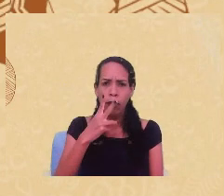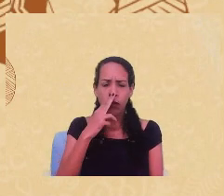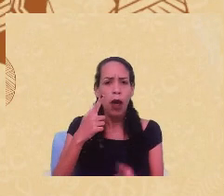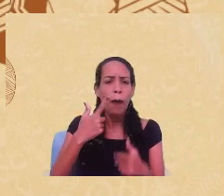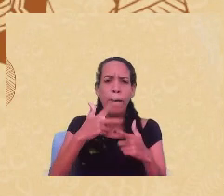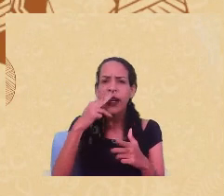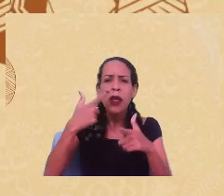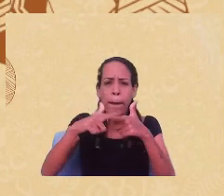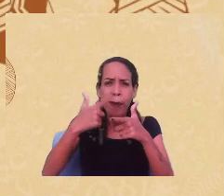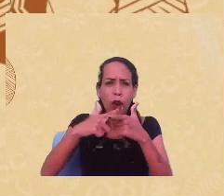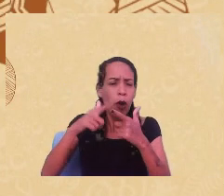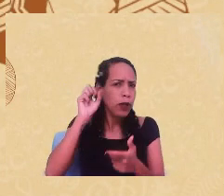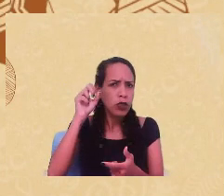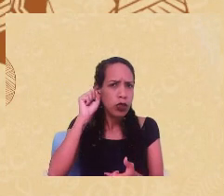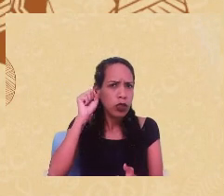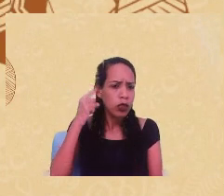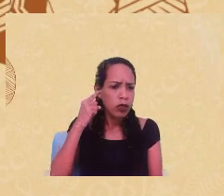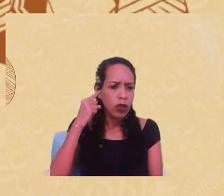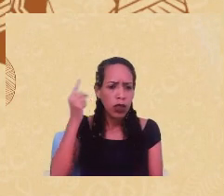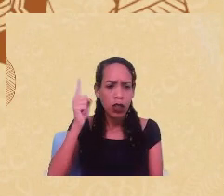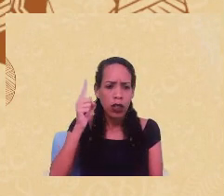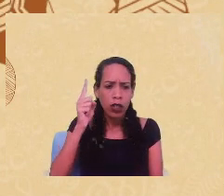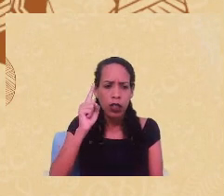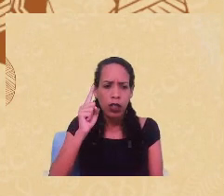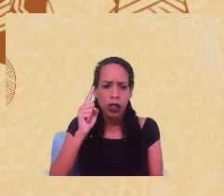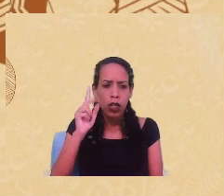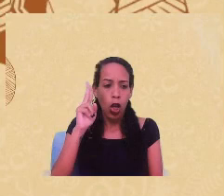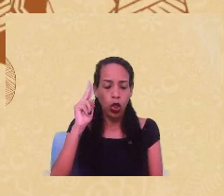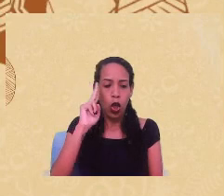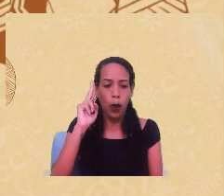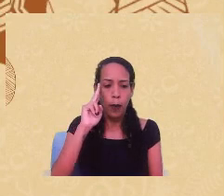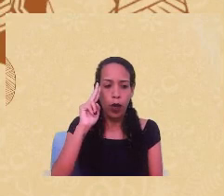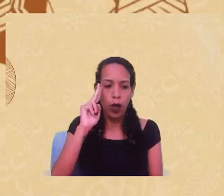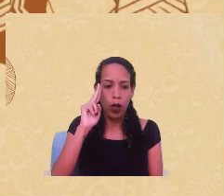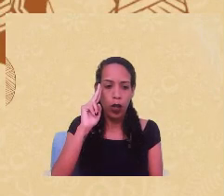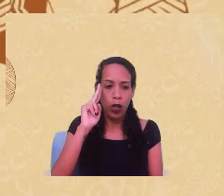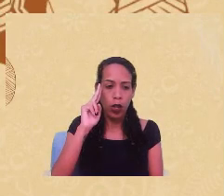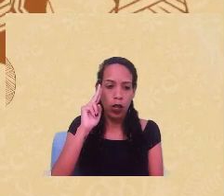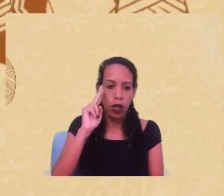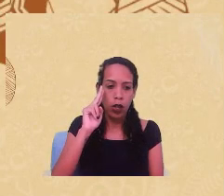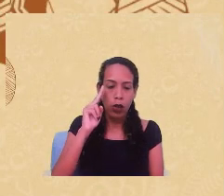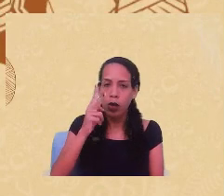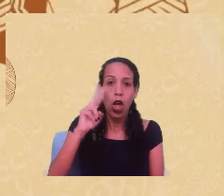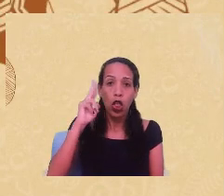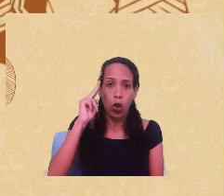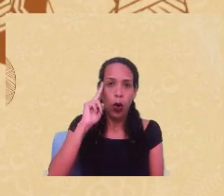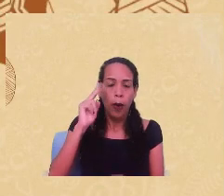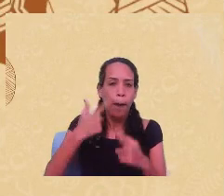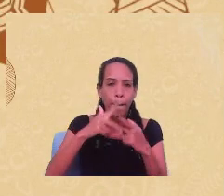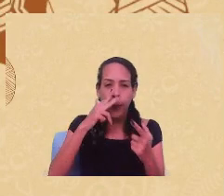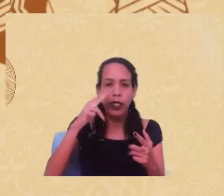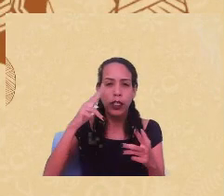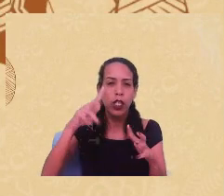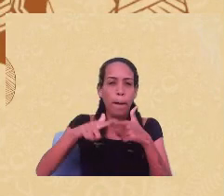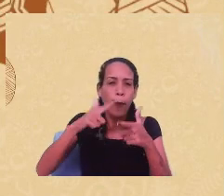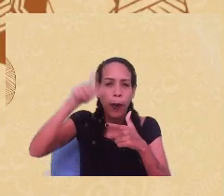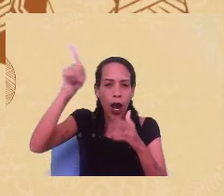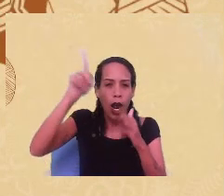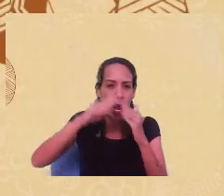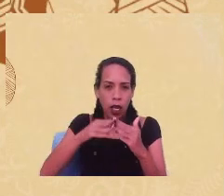de você sair e voltar de novo, acho que é do seu equipamento, tudo bem? Obrigada.